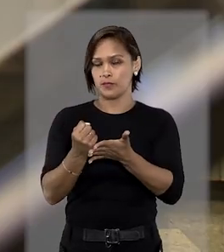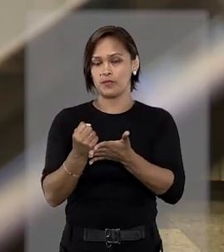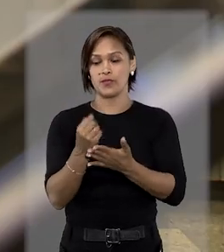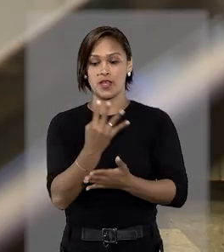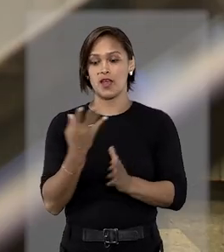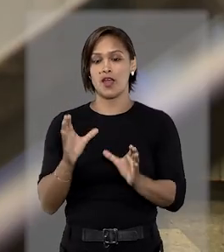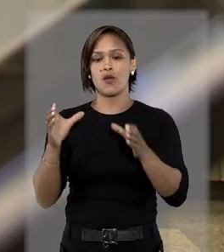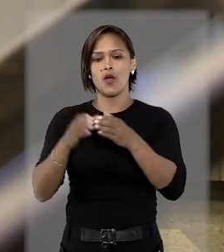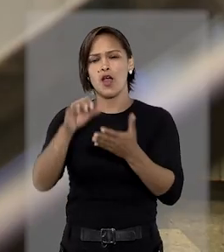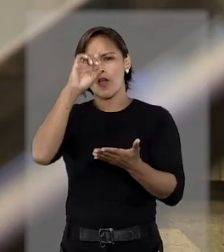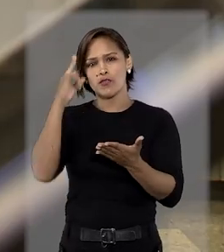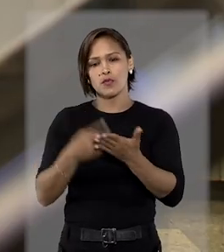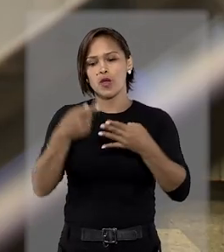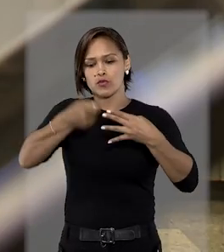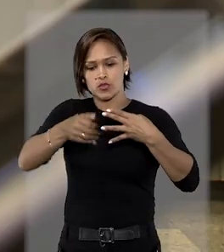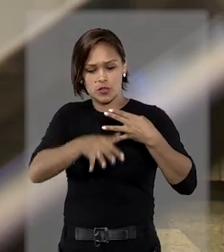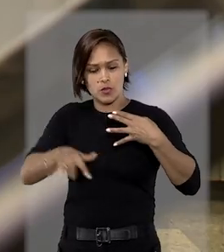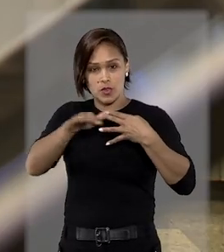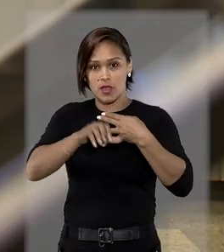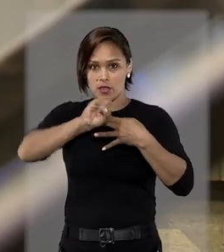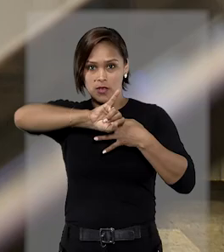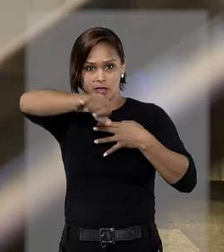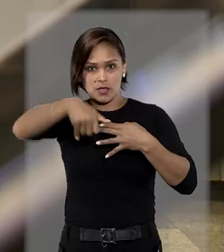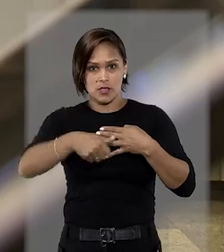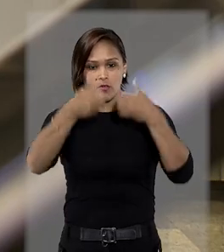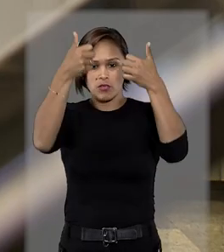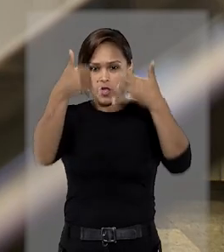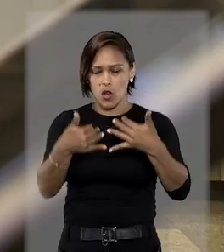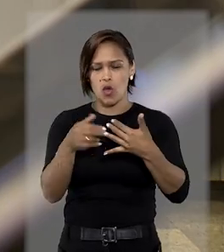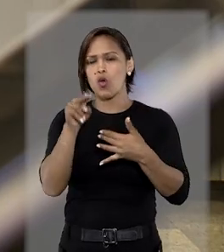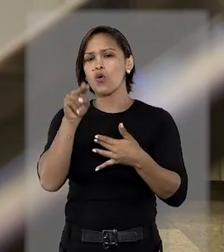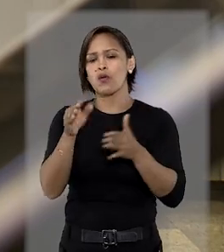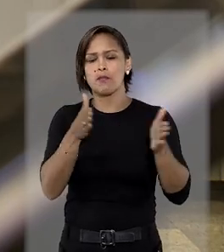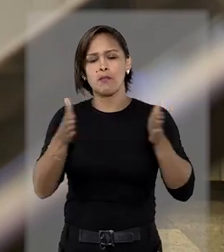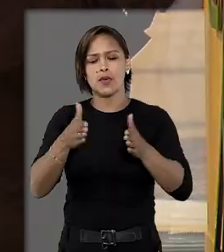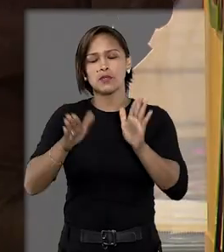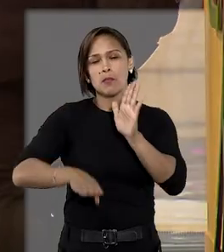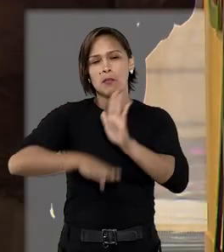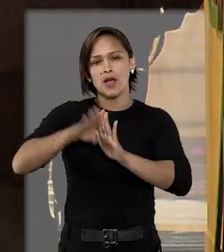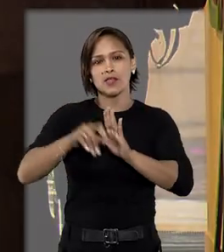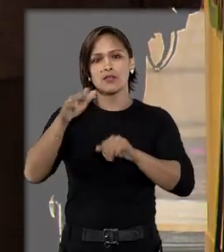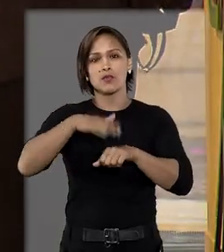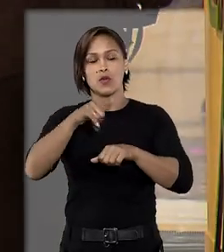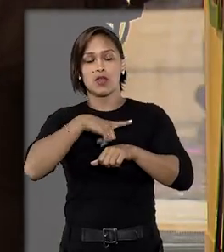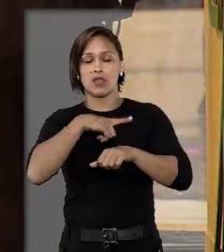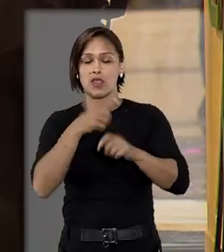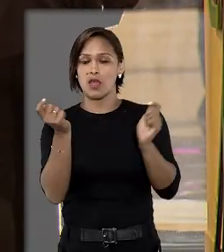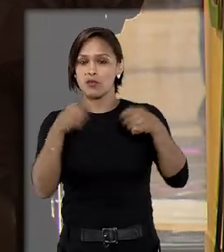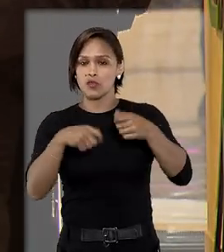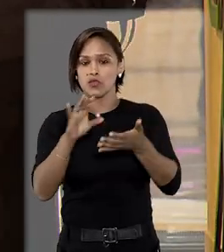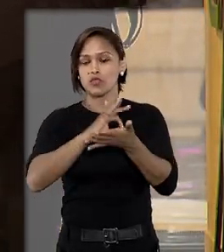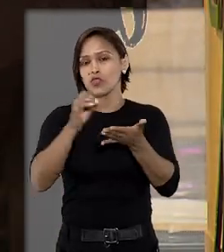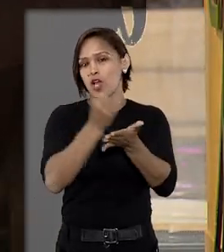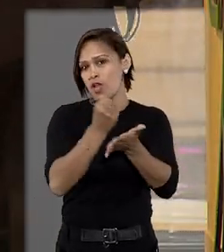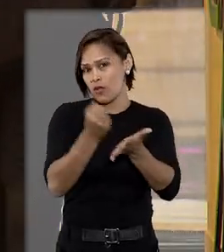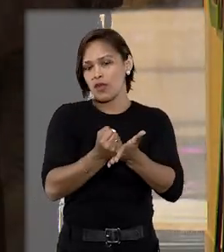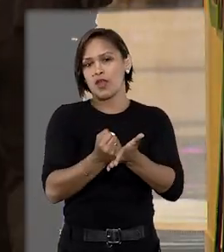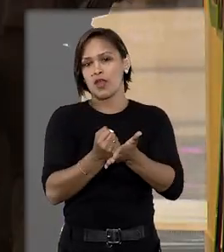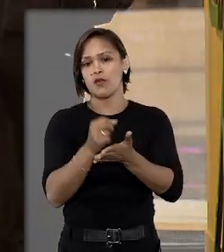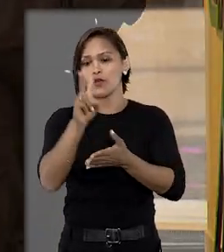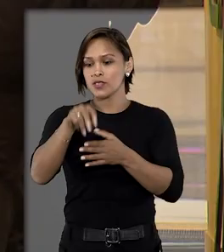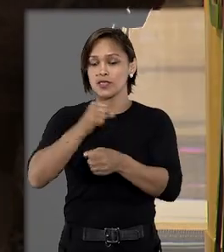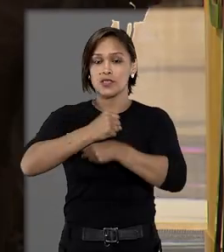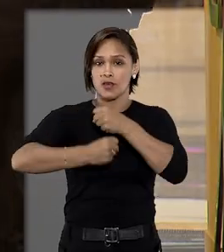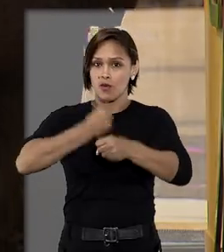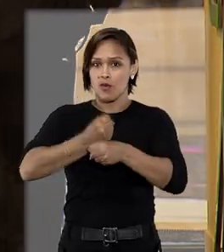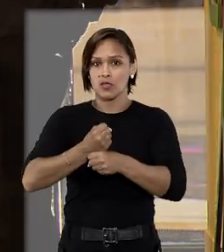quarta turma reafirmou a jurisprudência do STJ no sentido de que o prazo máximo para a renovação compulsória de aluguel comercial é de